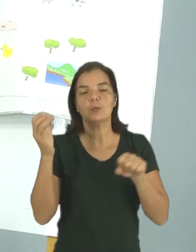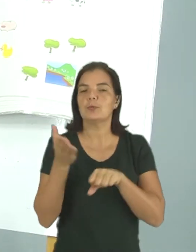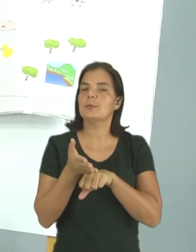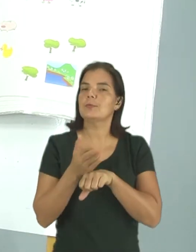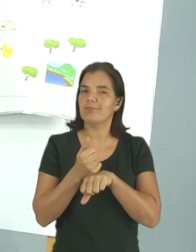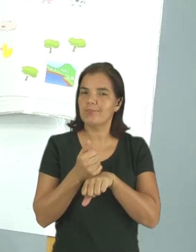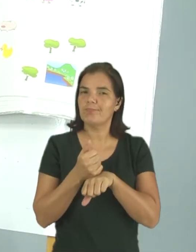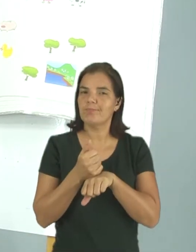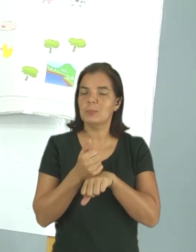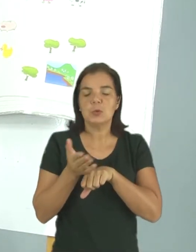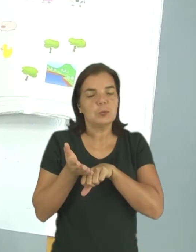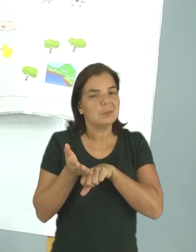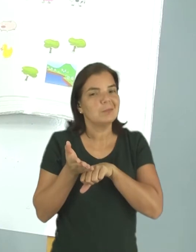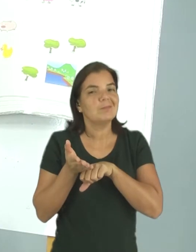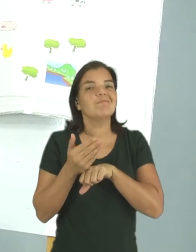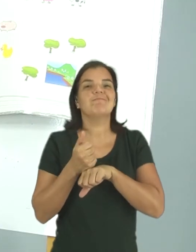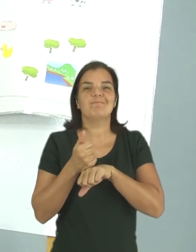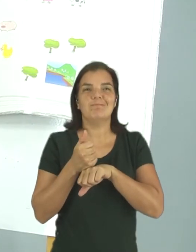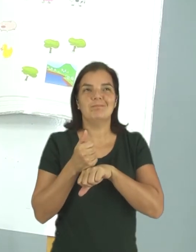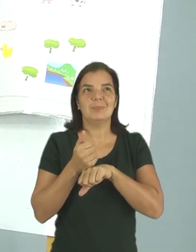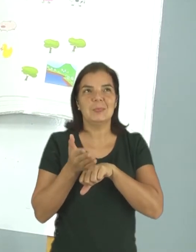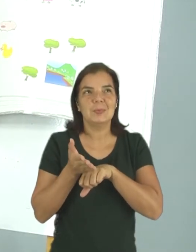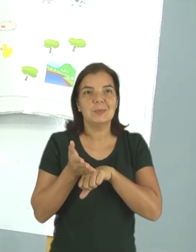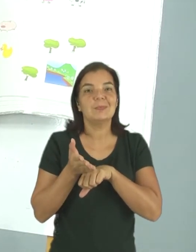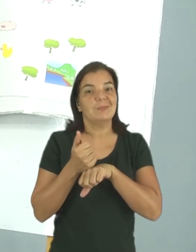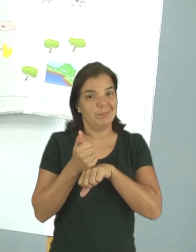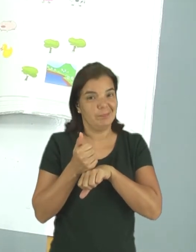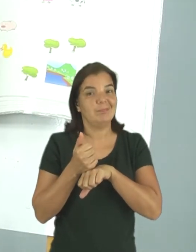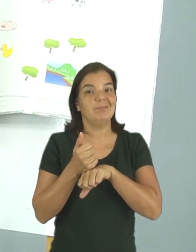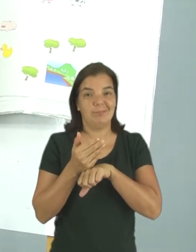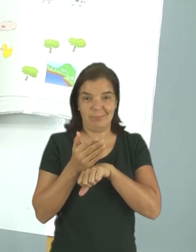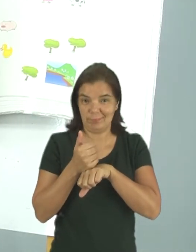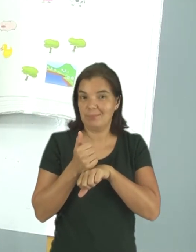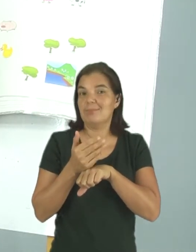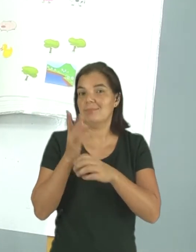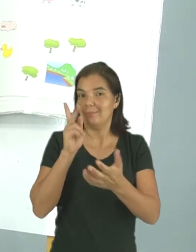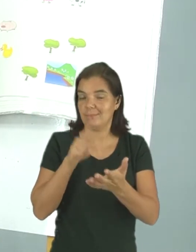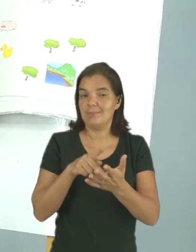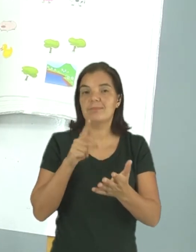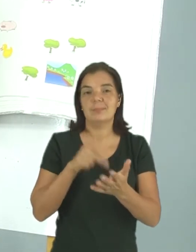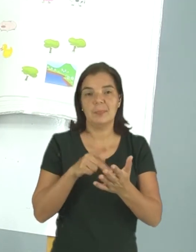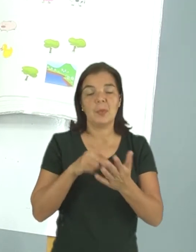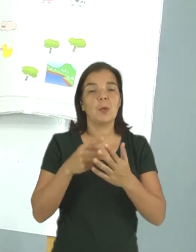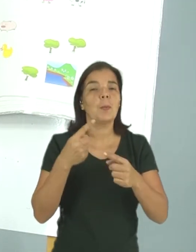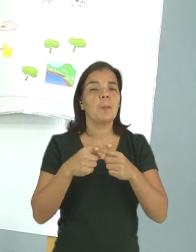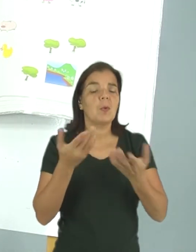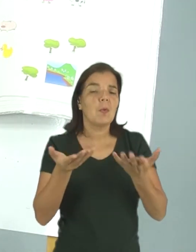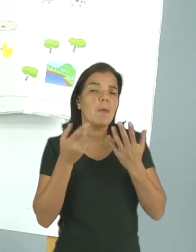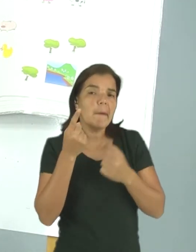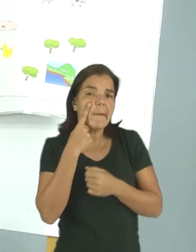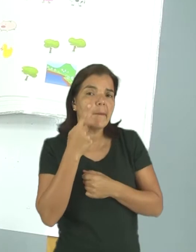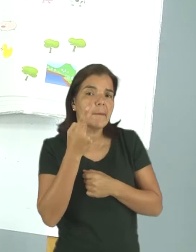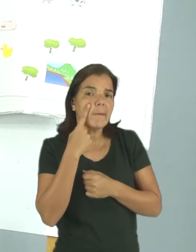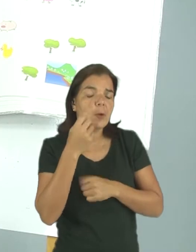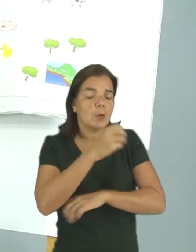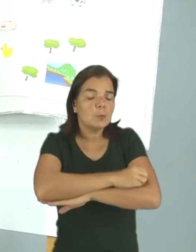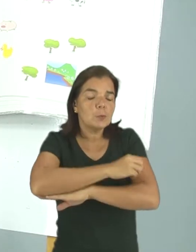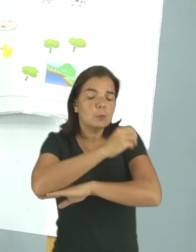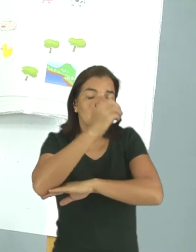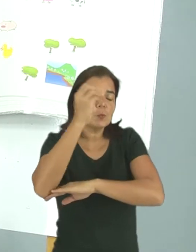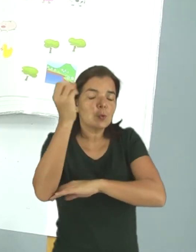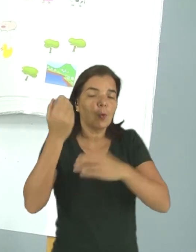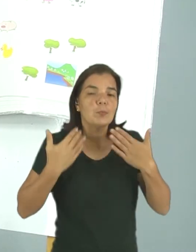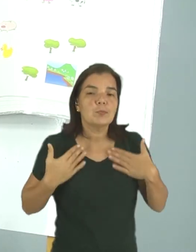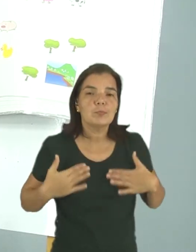muito cedo, Muito cedo, Muito cedo mesmo. Porque eu queria ver o sol de